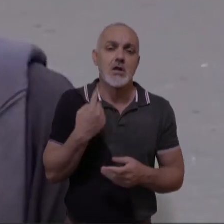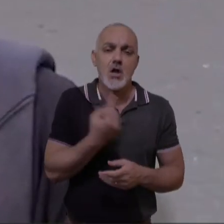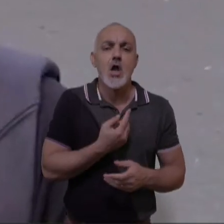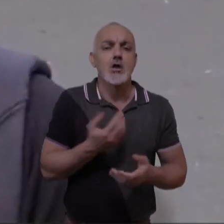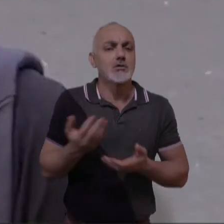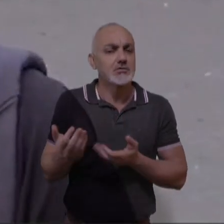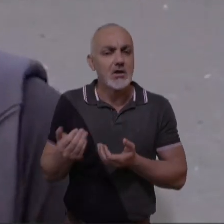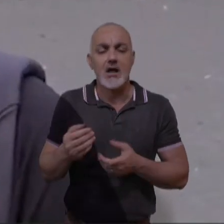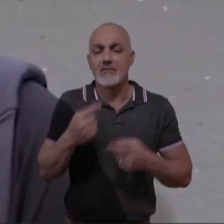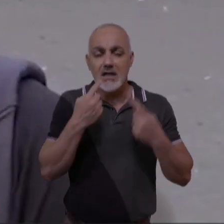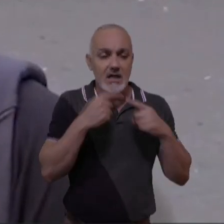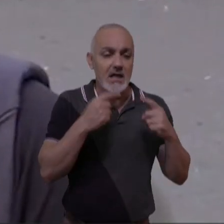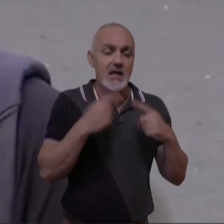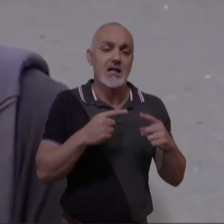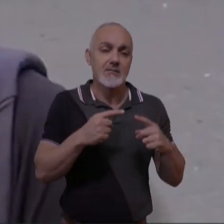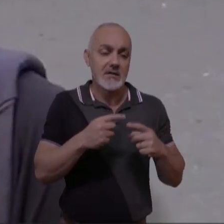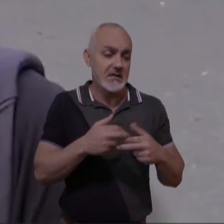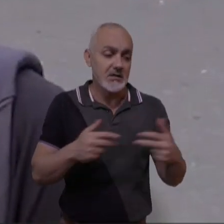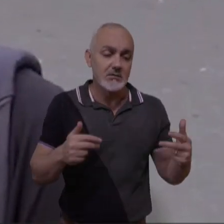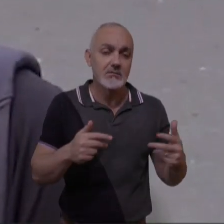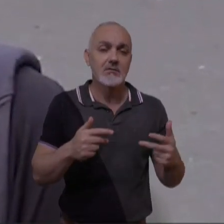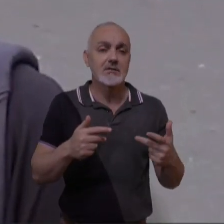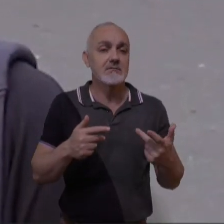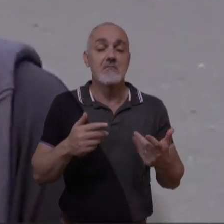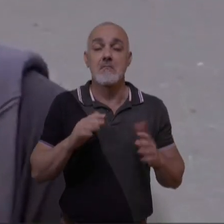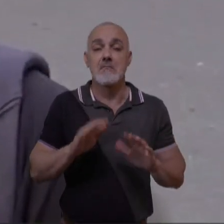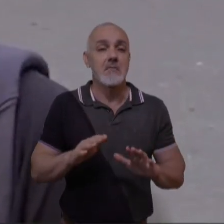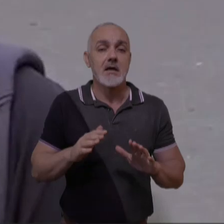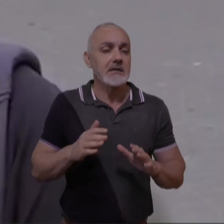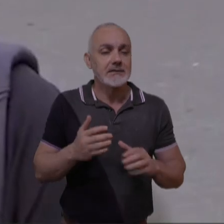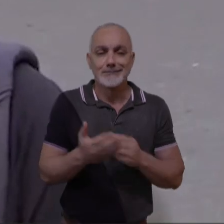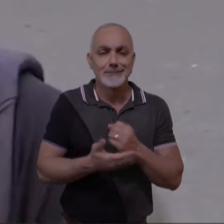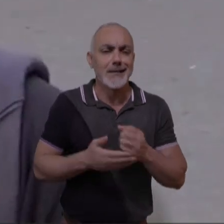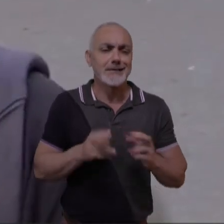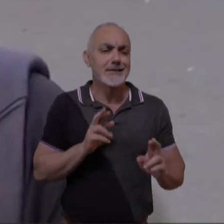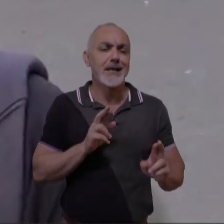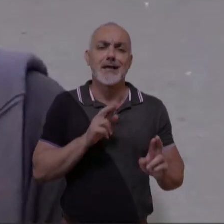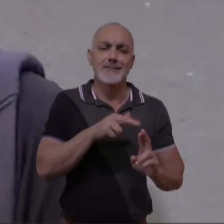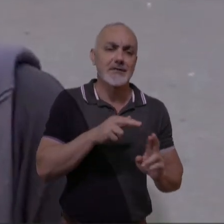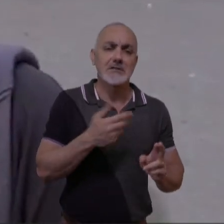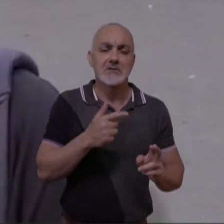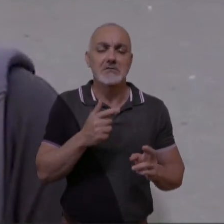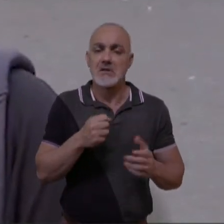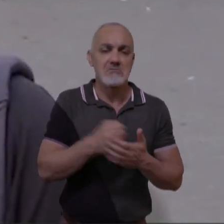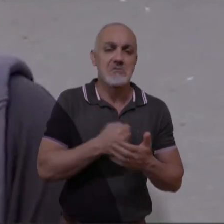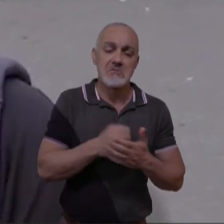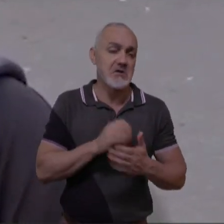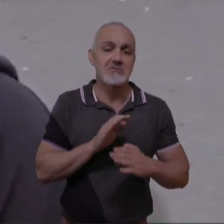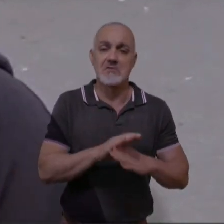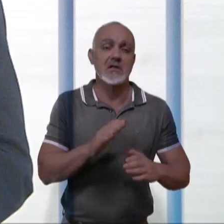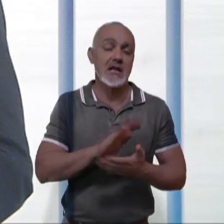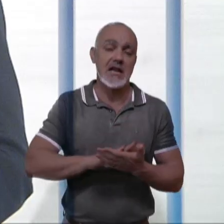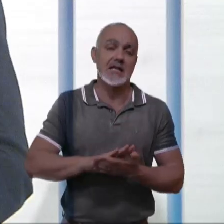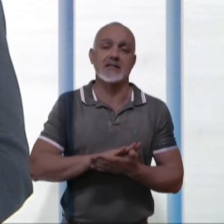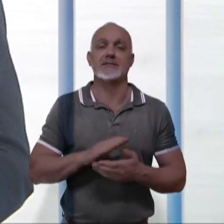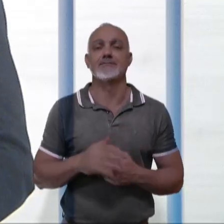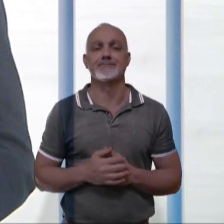como jovens, reclamarmos de alguma coisa sem a gente ter um embasamento, sem a gente votar, sem a gente colaborar com isso.